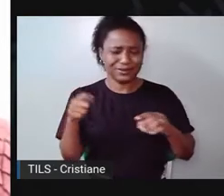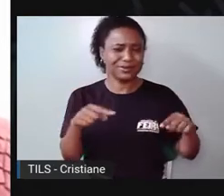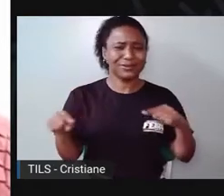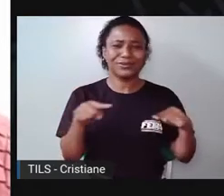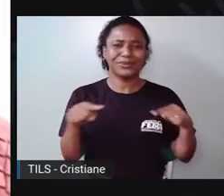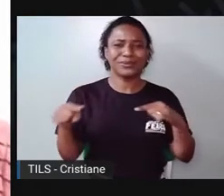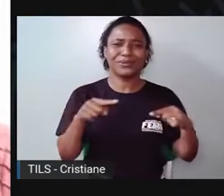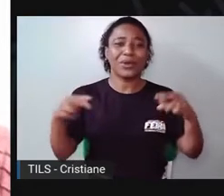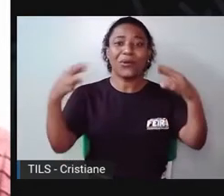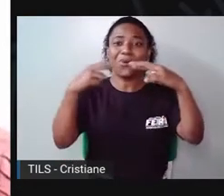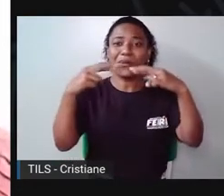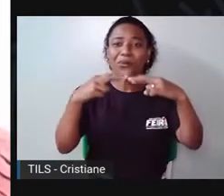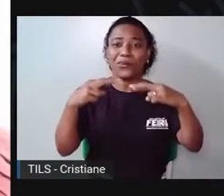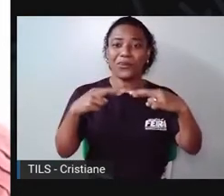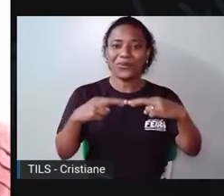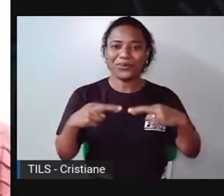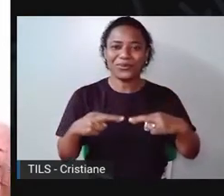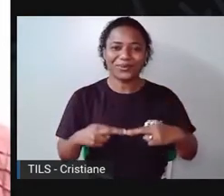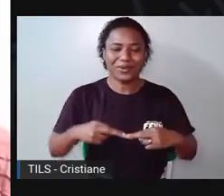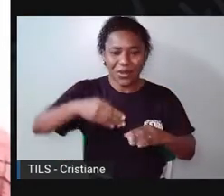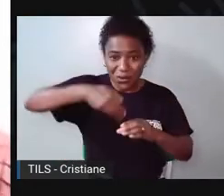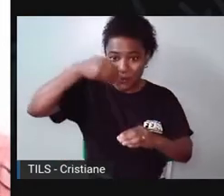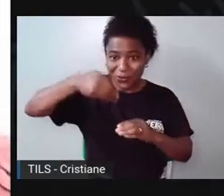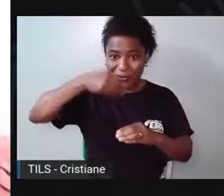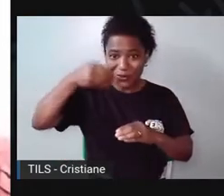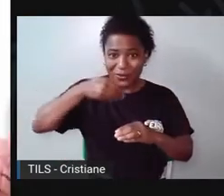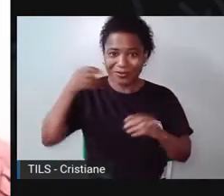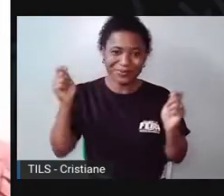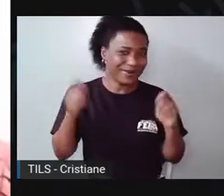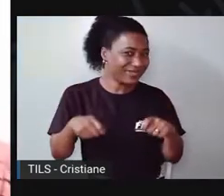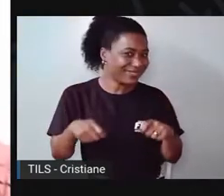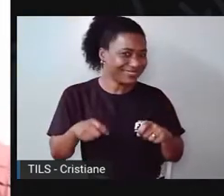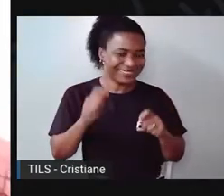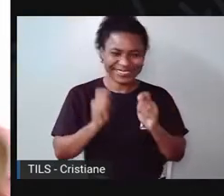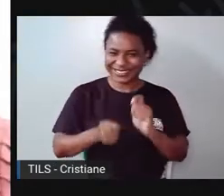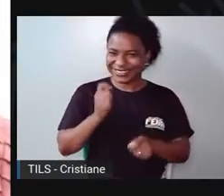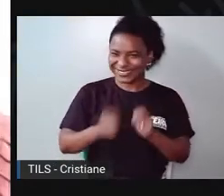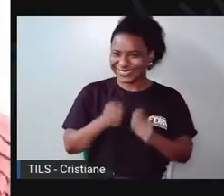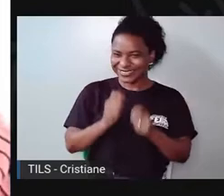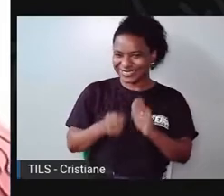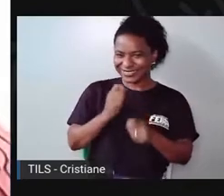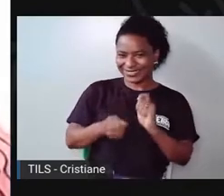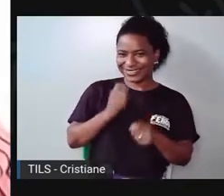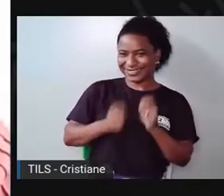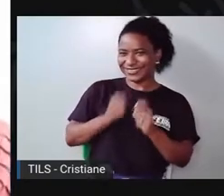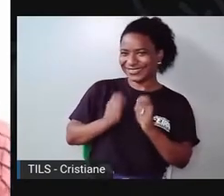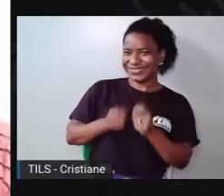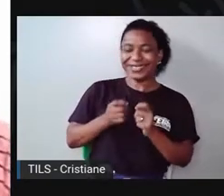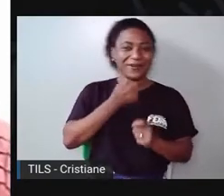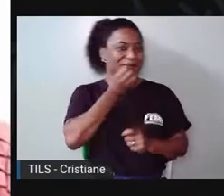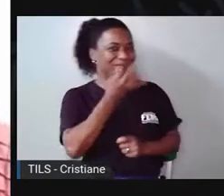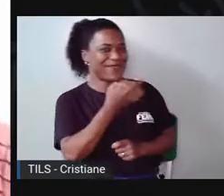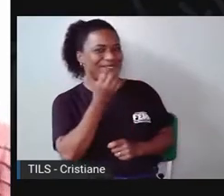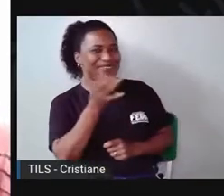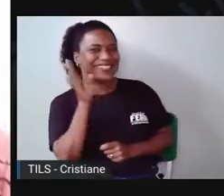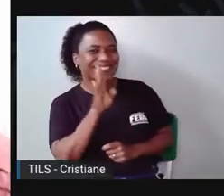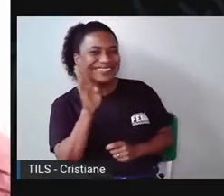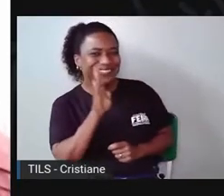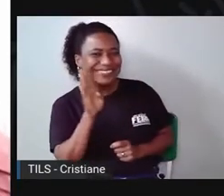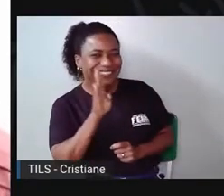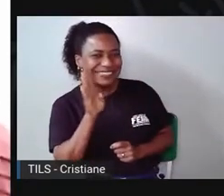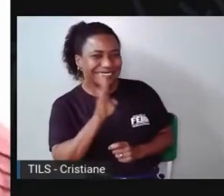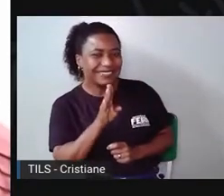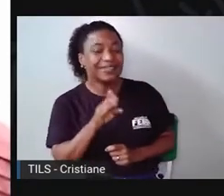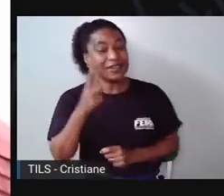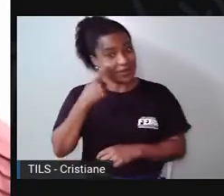nós podemos acompanhar com as colheres. E elas viram os nossos instrumentos musicais. Ah, vá. Vou te